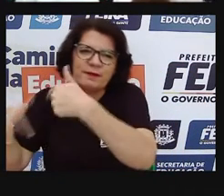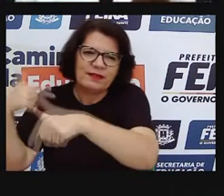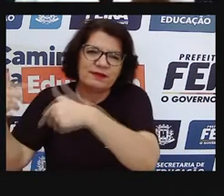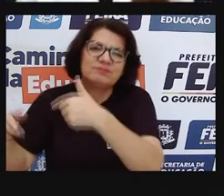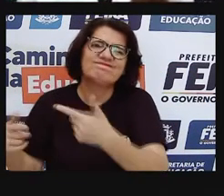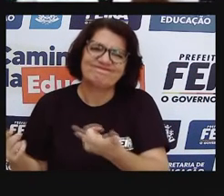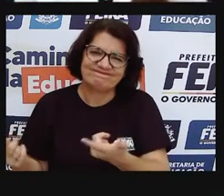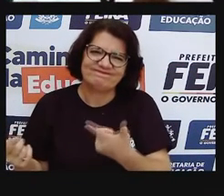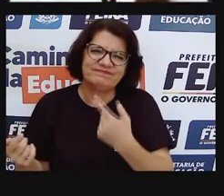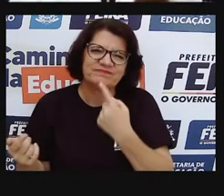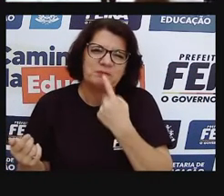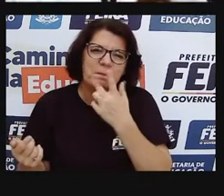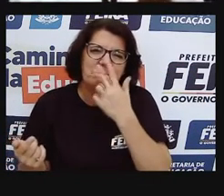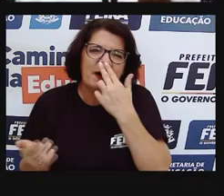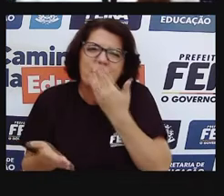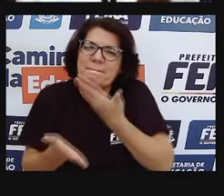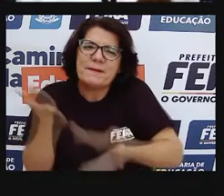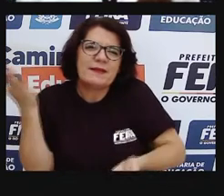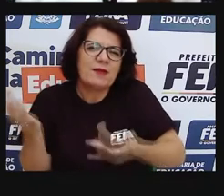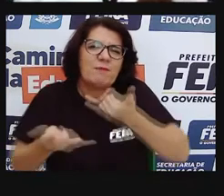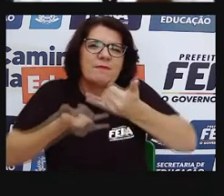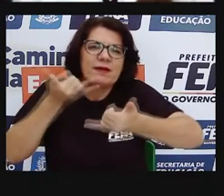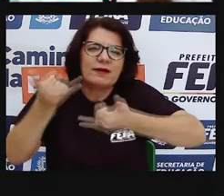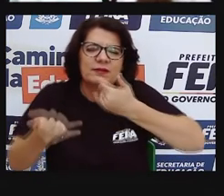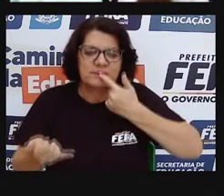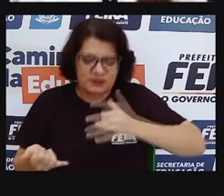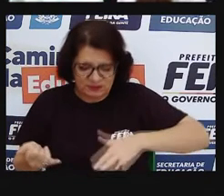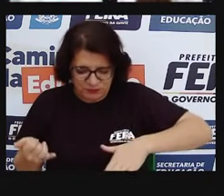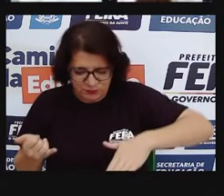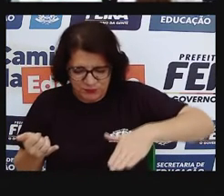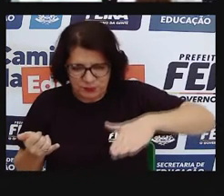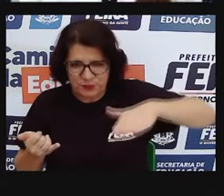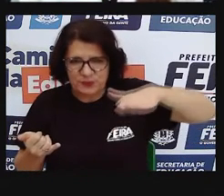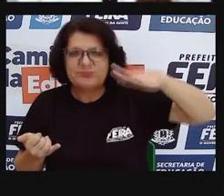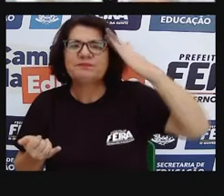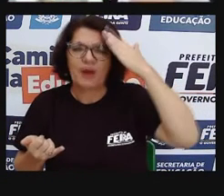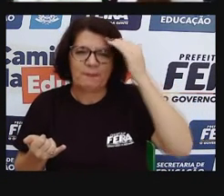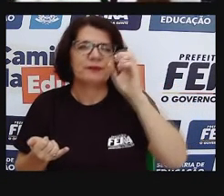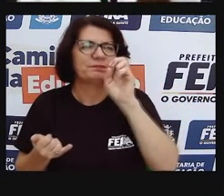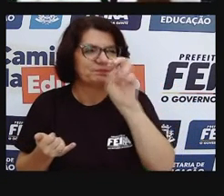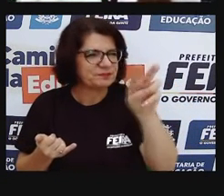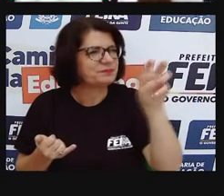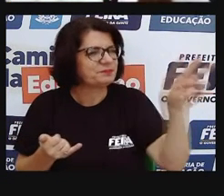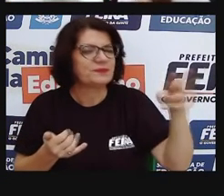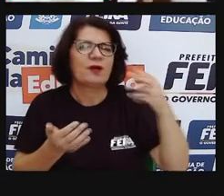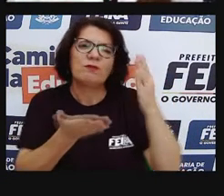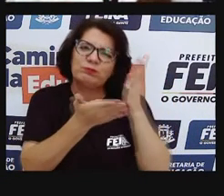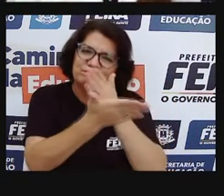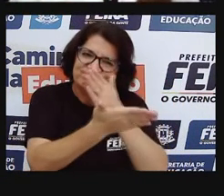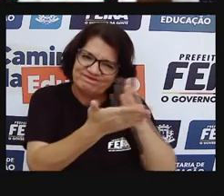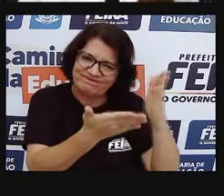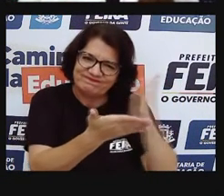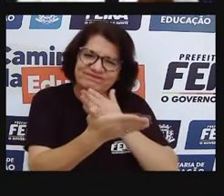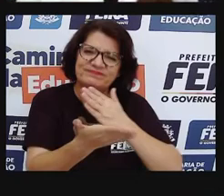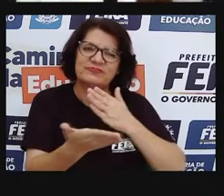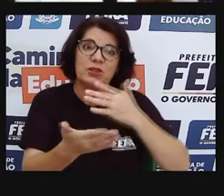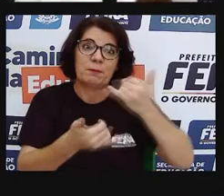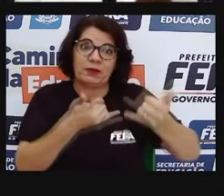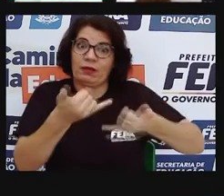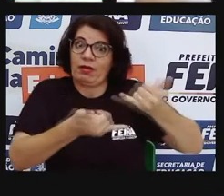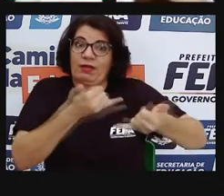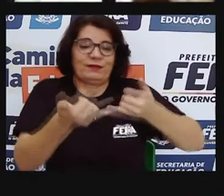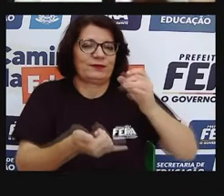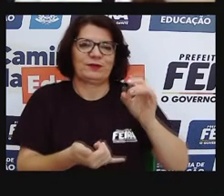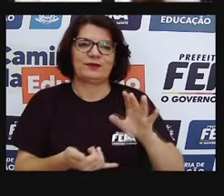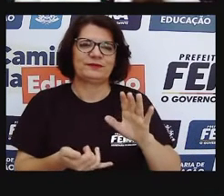né, essa infância foi roubada de muitos adultos, mas nós sabemos também que mesmo indo trabalhar, que essas